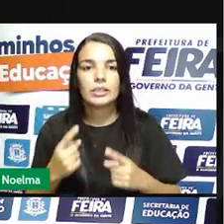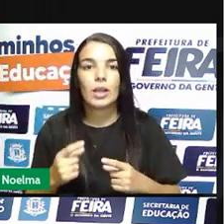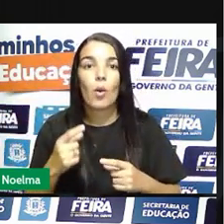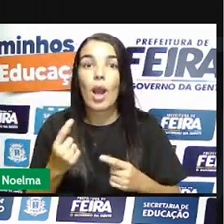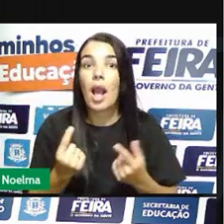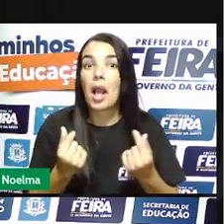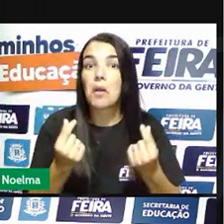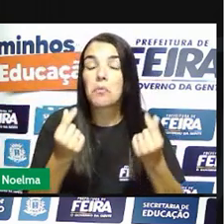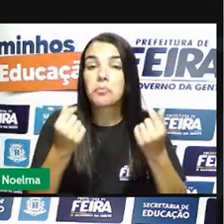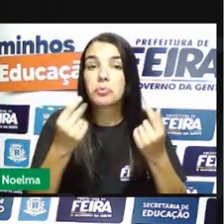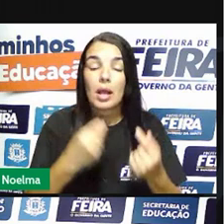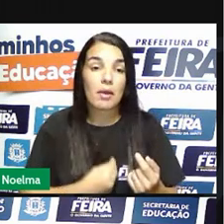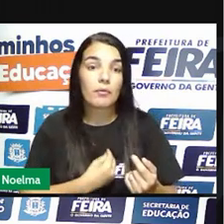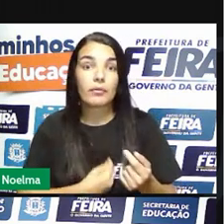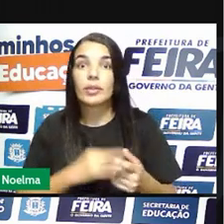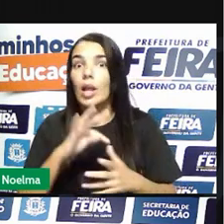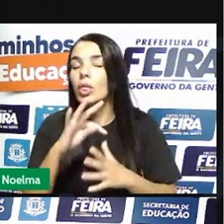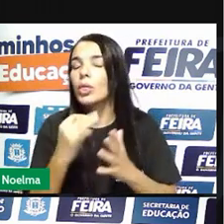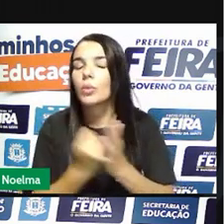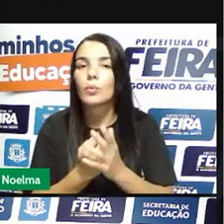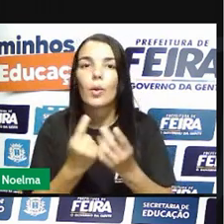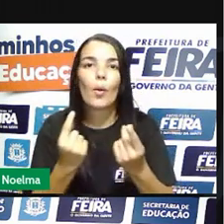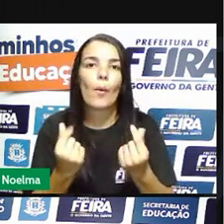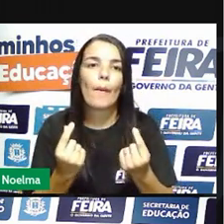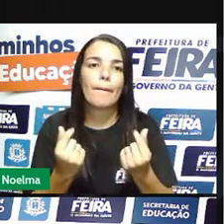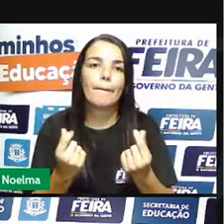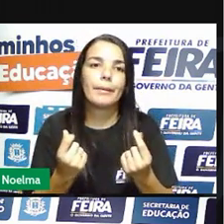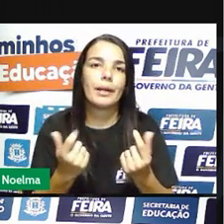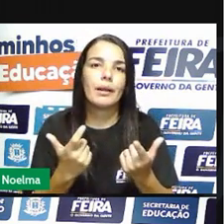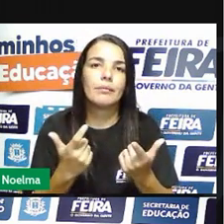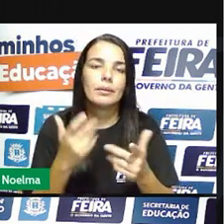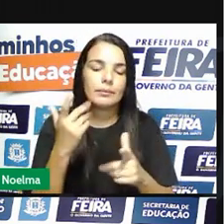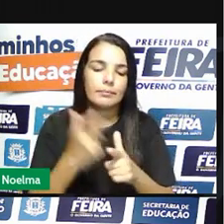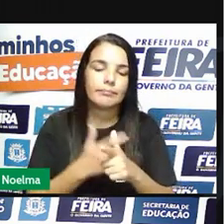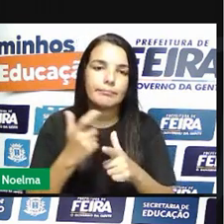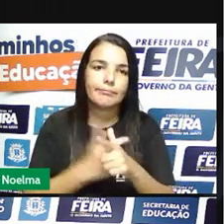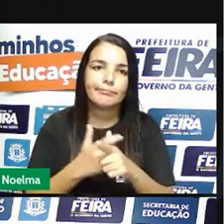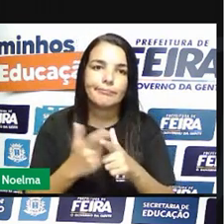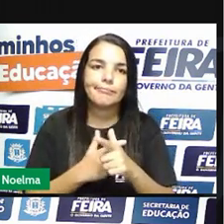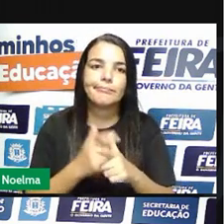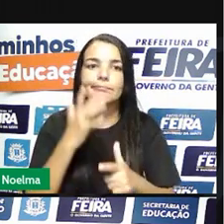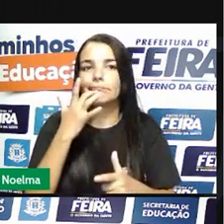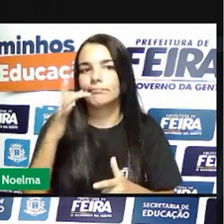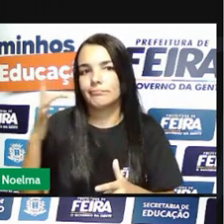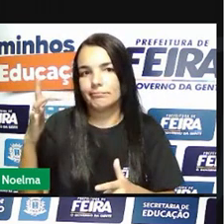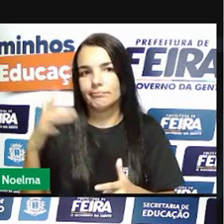aumentava, pois tudo era comprado a prazo e com ouro.